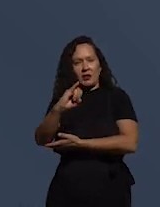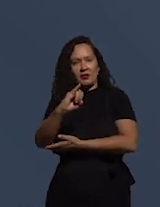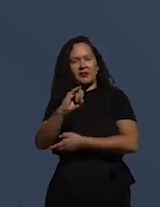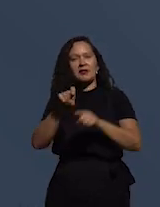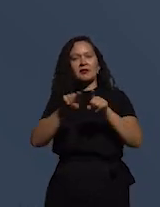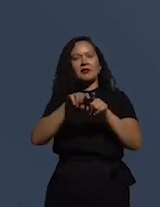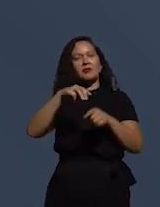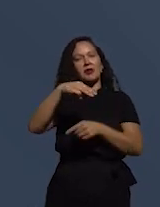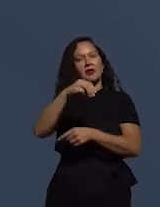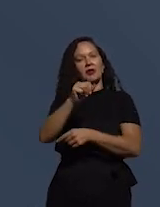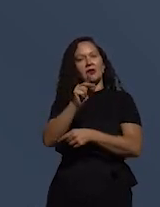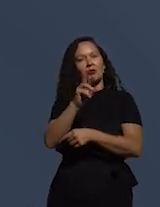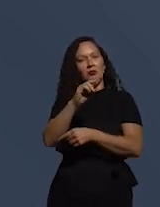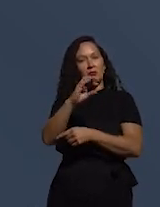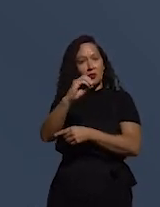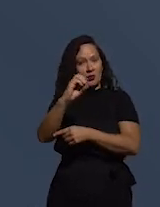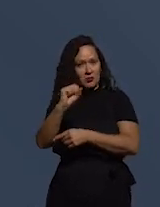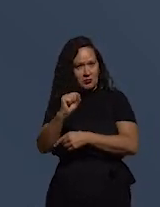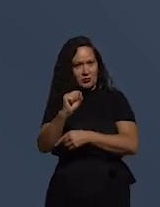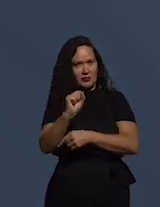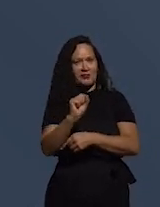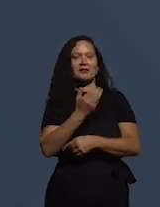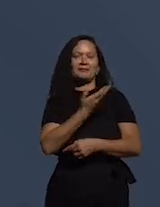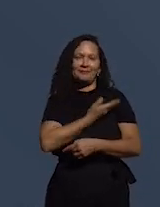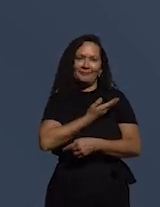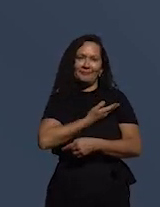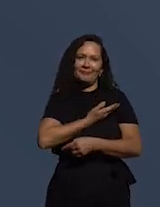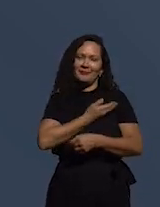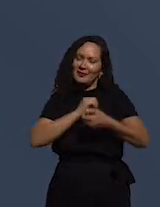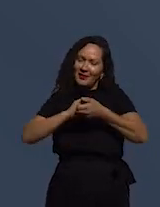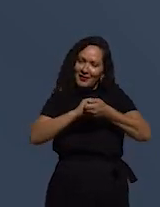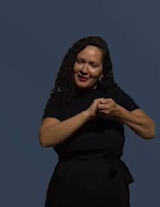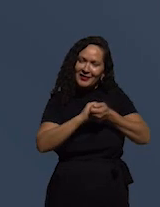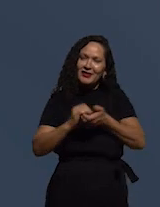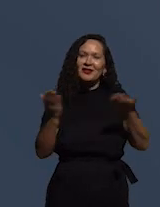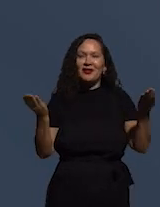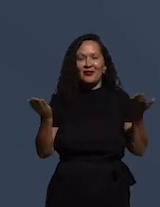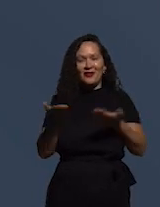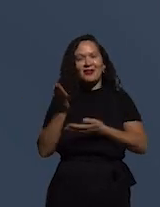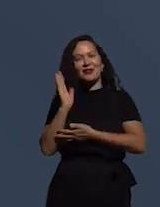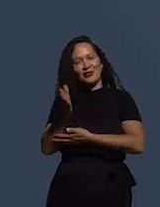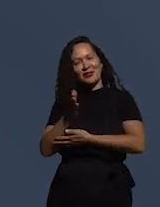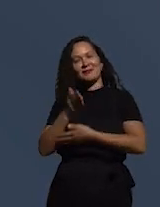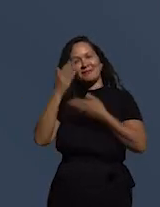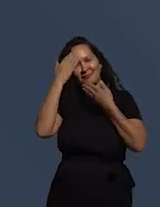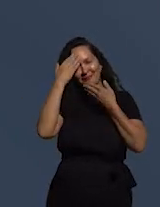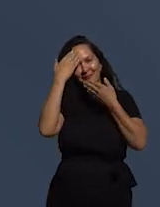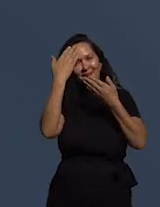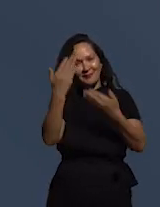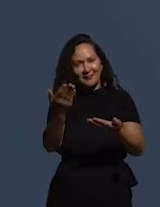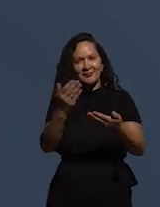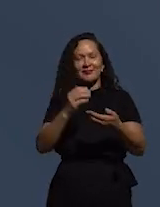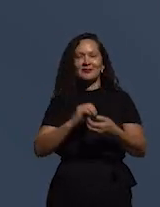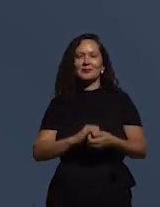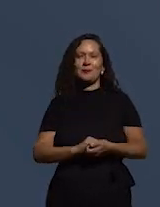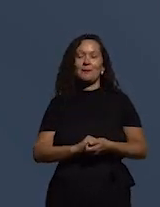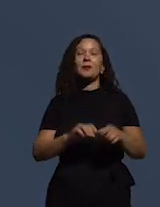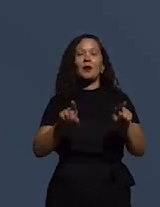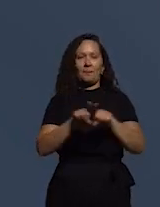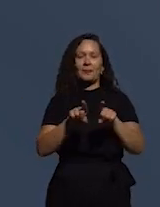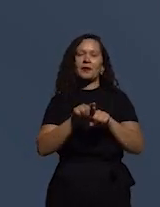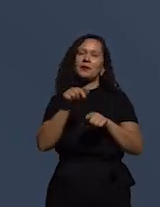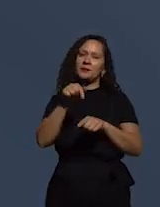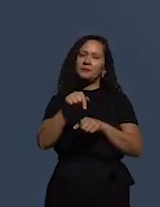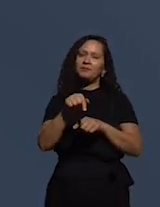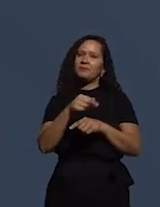Braga, a quem aqui eu já deixo e antecipo os meus agradecimentos. E também aqui,